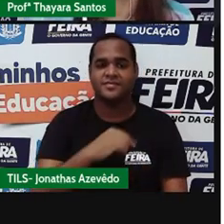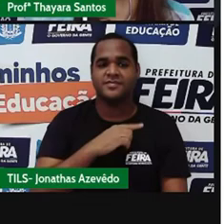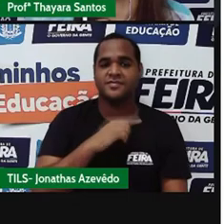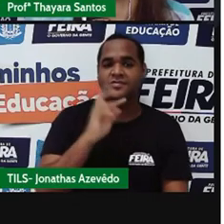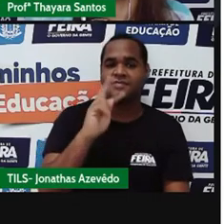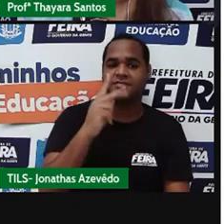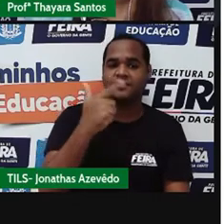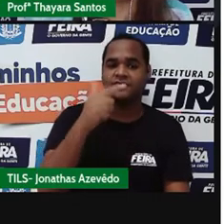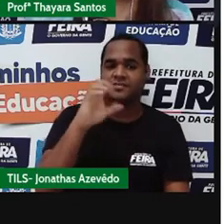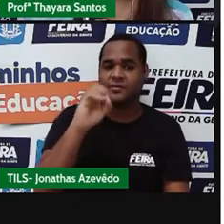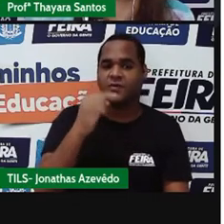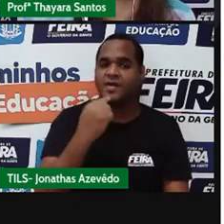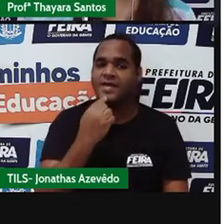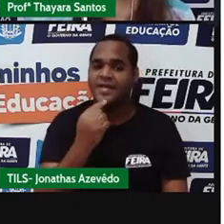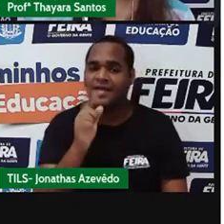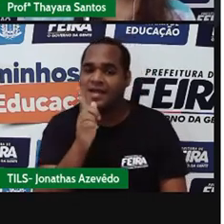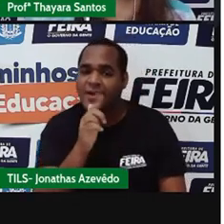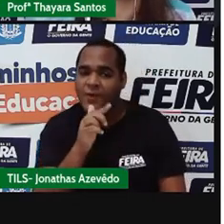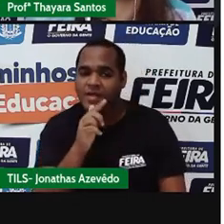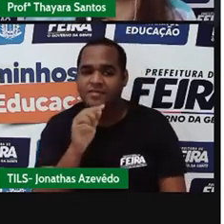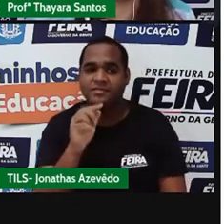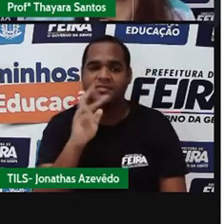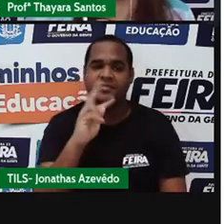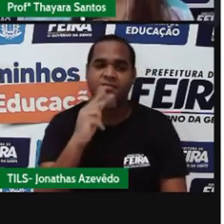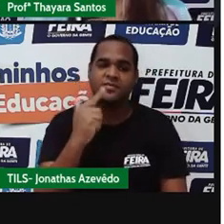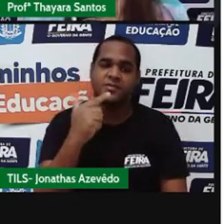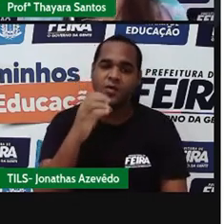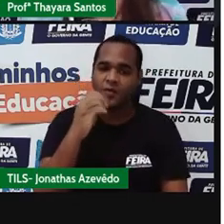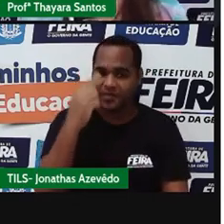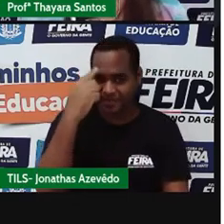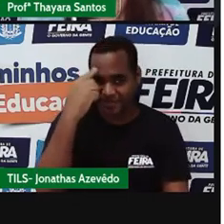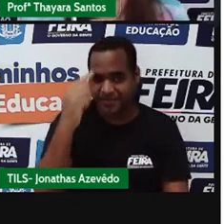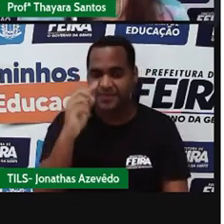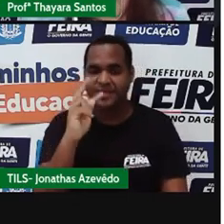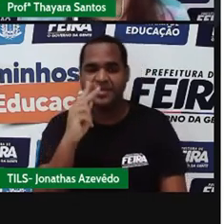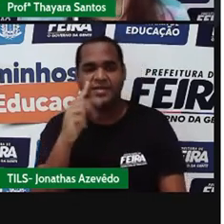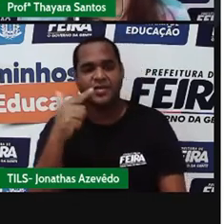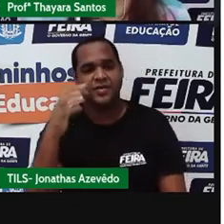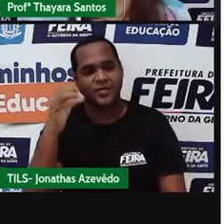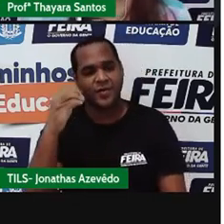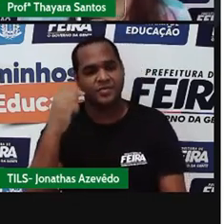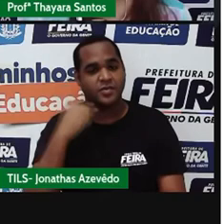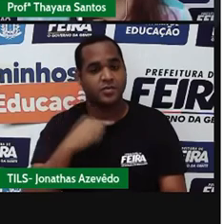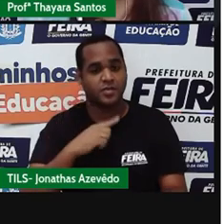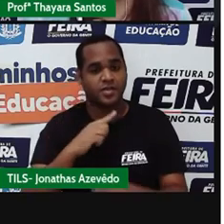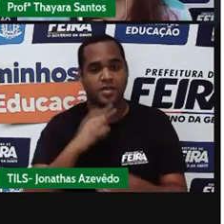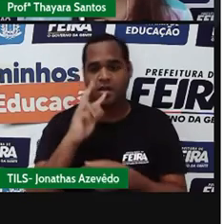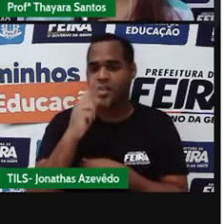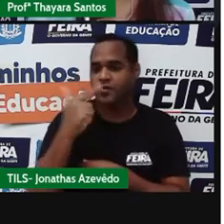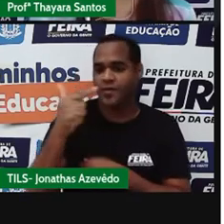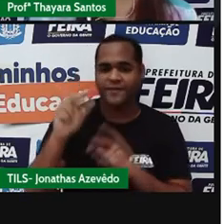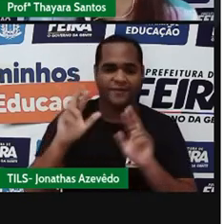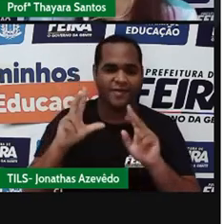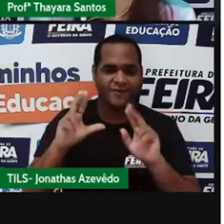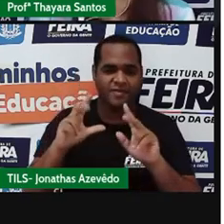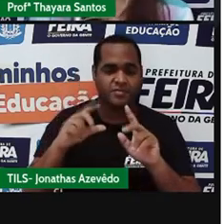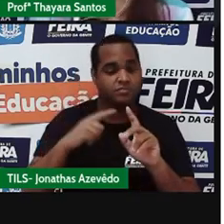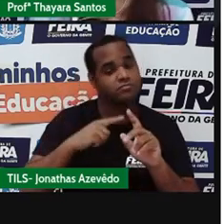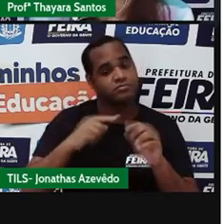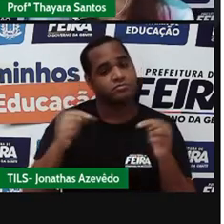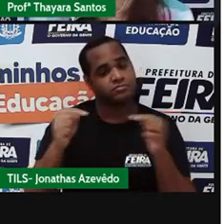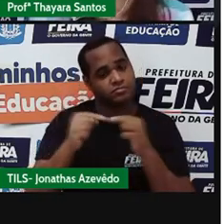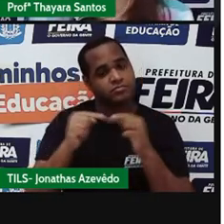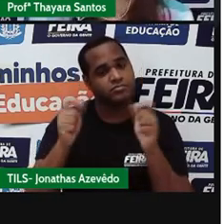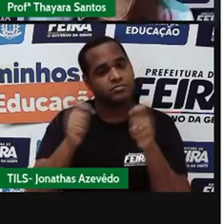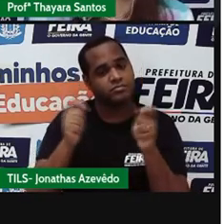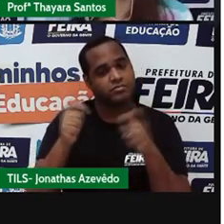H2O, que é a água. Dois átomos de hidrogênio e um átomo de oxigênio. Se eu tenho dois átomos diferentes nessa mesma substância,